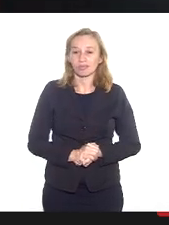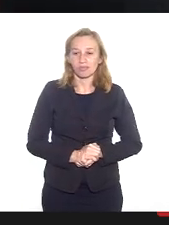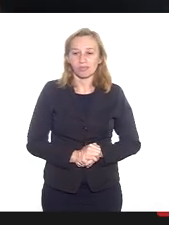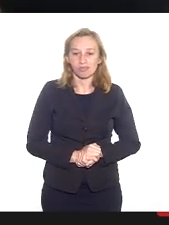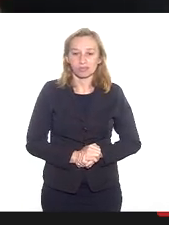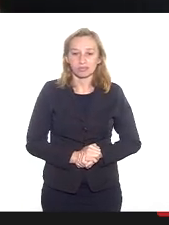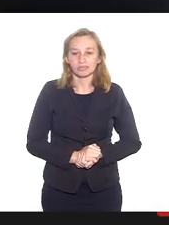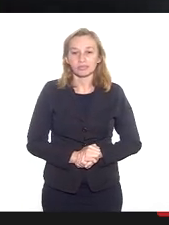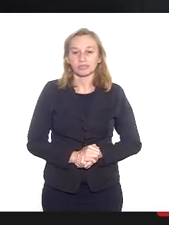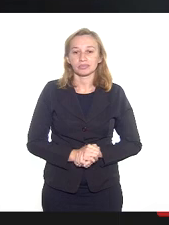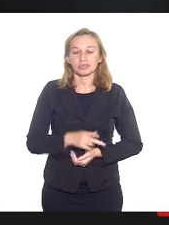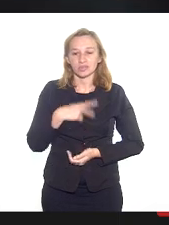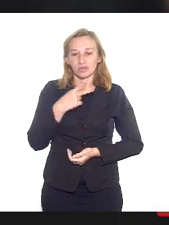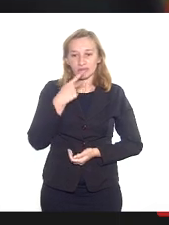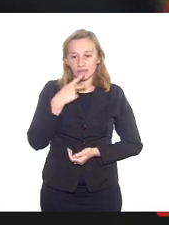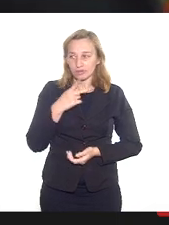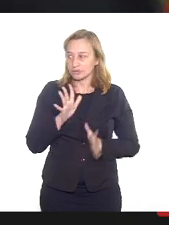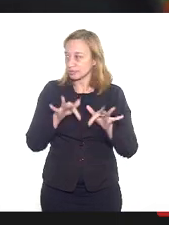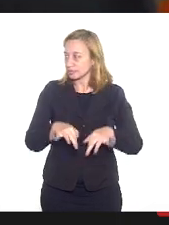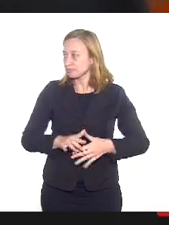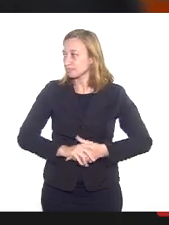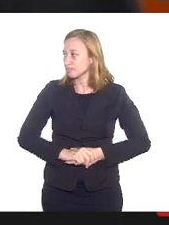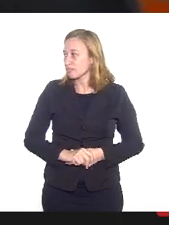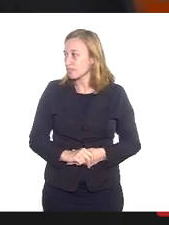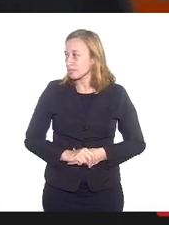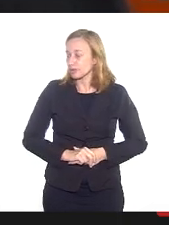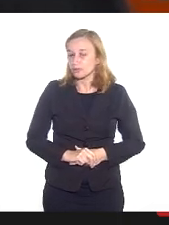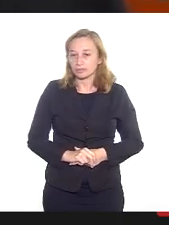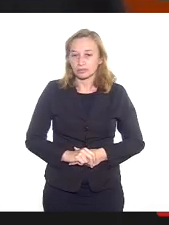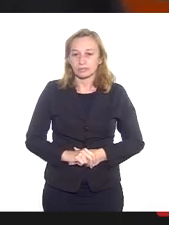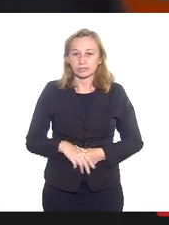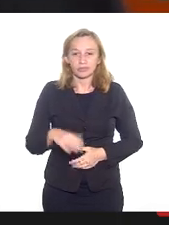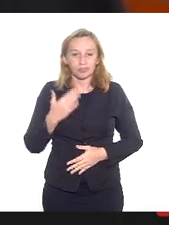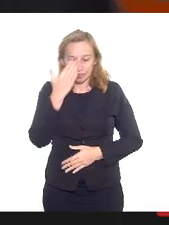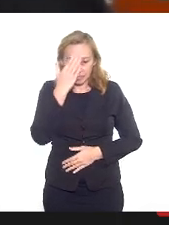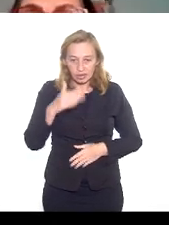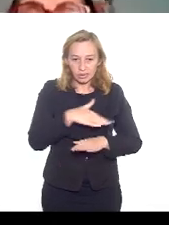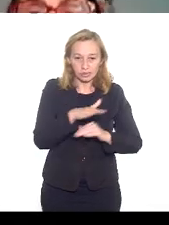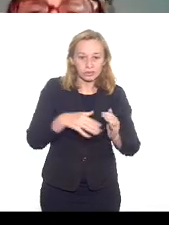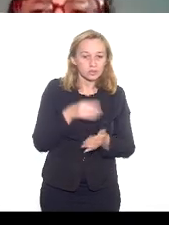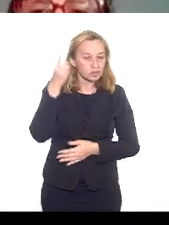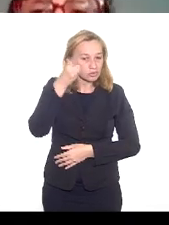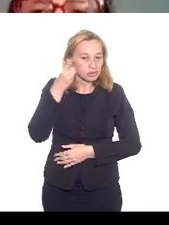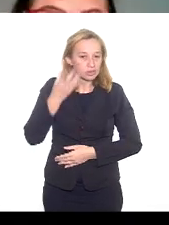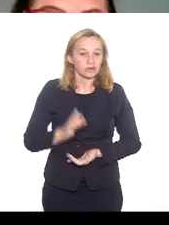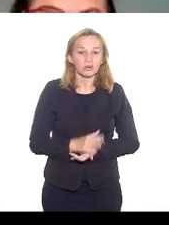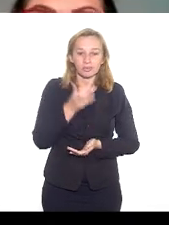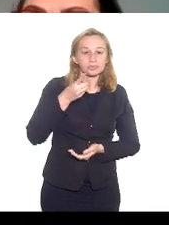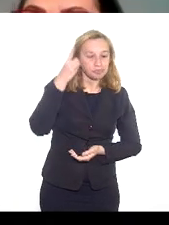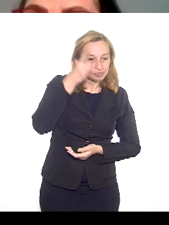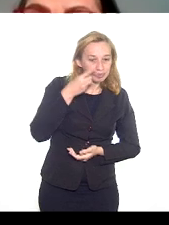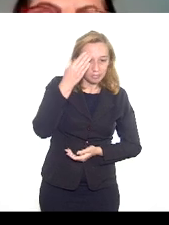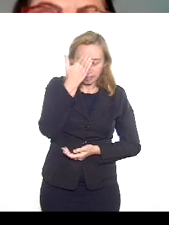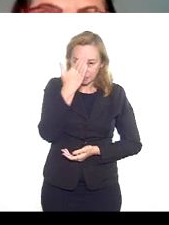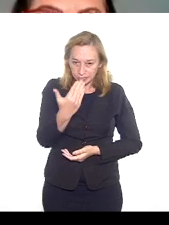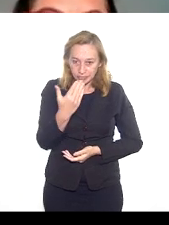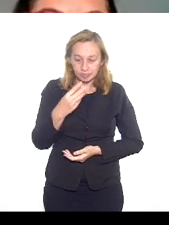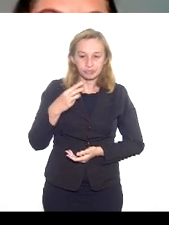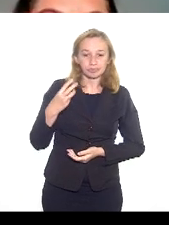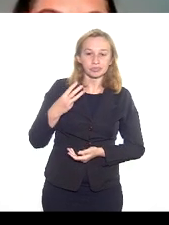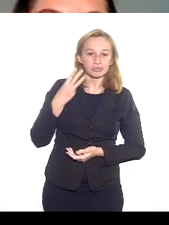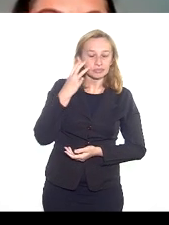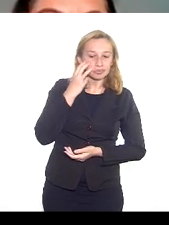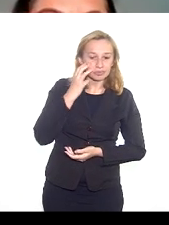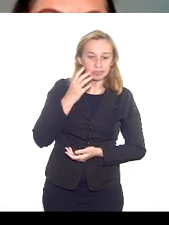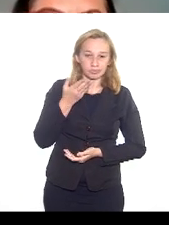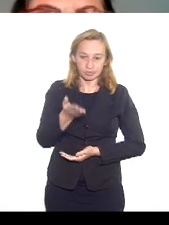das suas considerações. Muito obrigada, cumprimento também a todos os deputados presentes. Obrigada, deputada, deputado Valdeck para